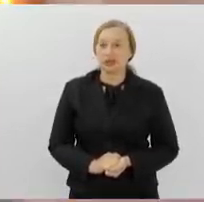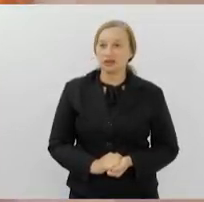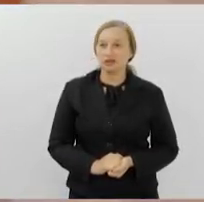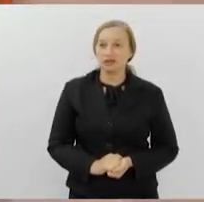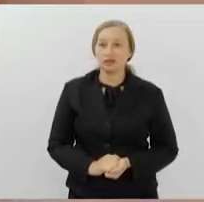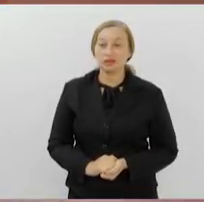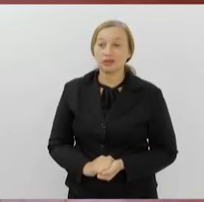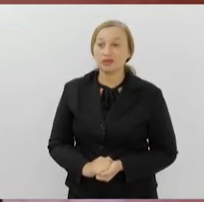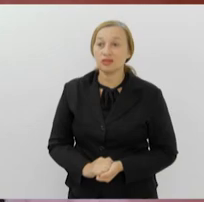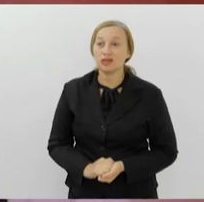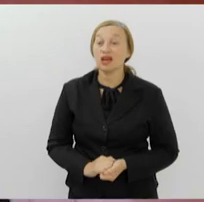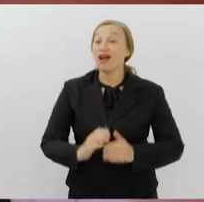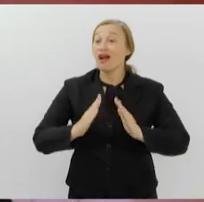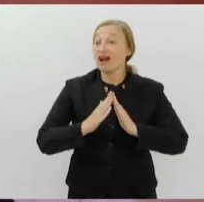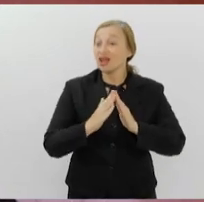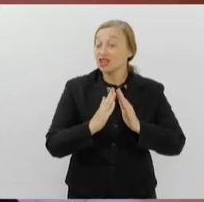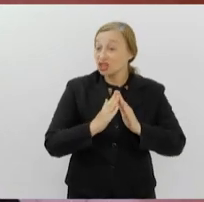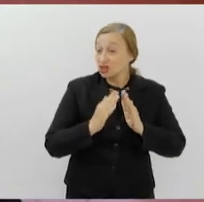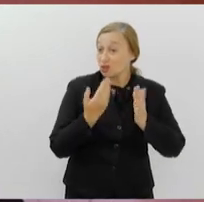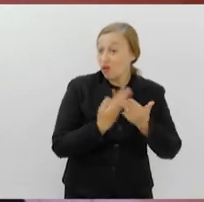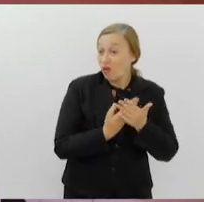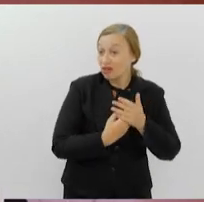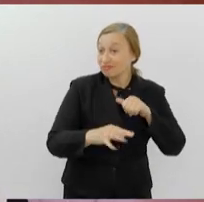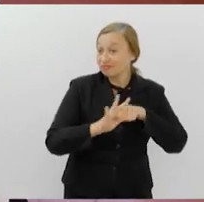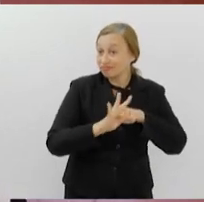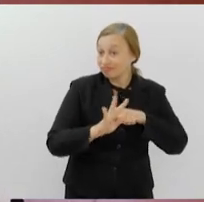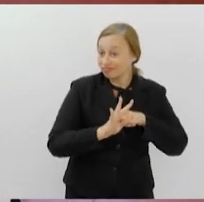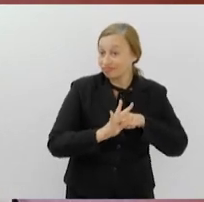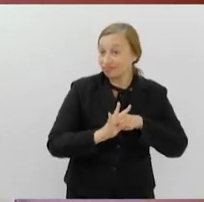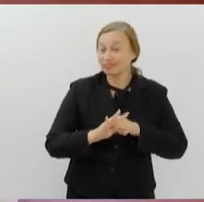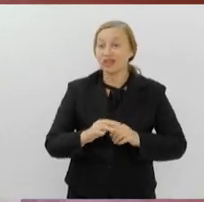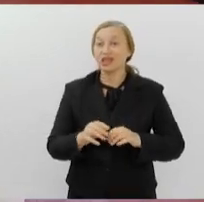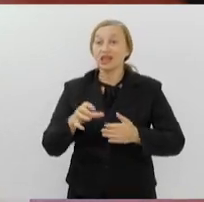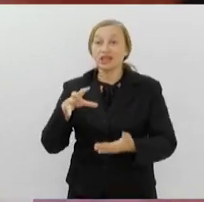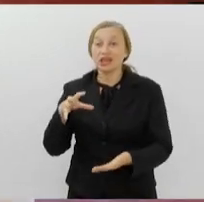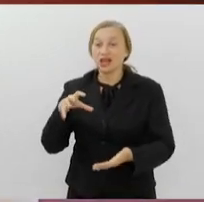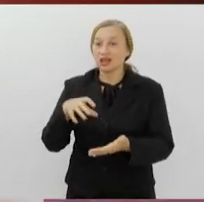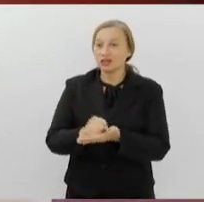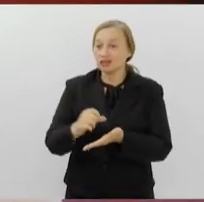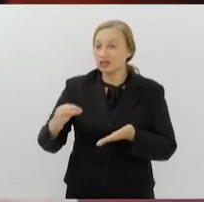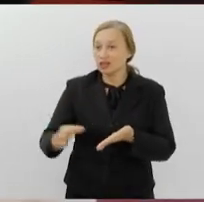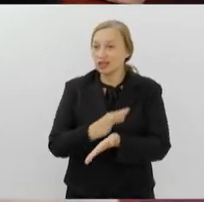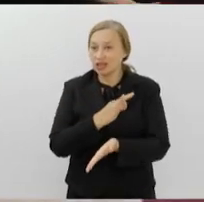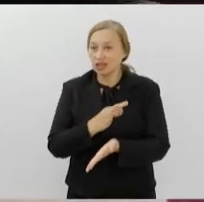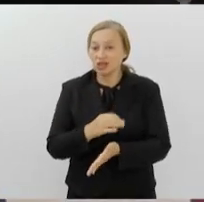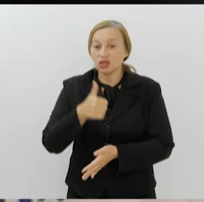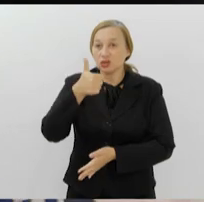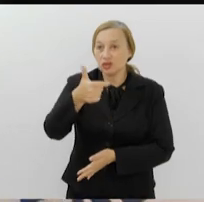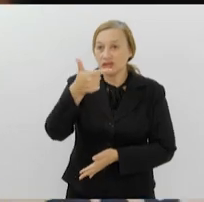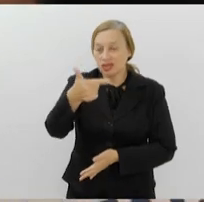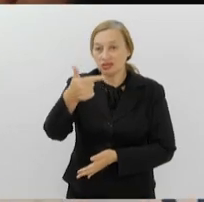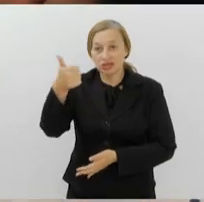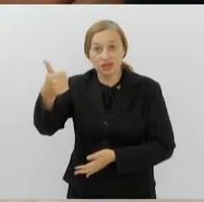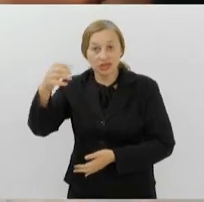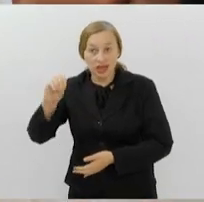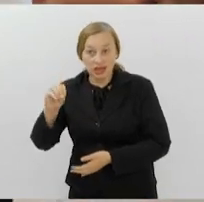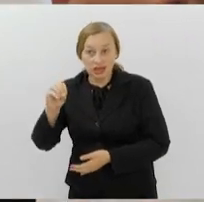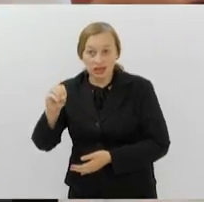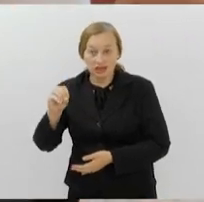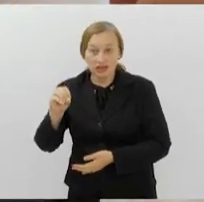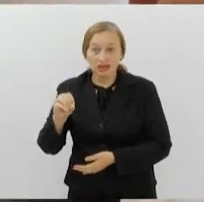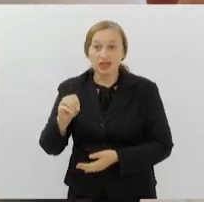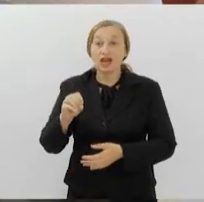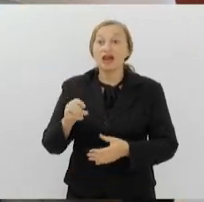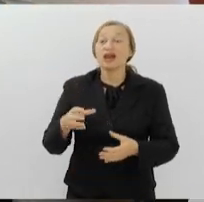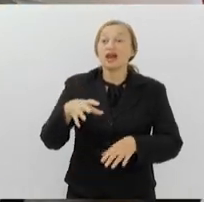A Fundação de Apoio à Escola Técnica FAETEC está com inscrições abertas para 210 vagas destinadas ao cadastro de